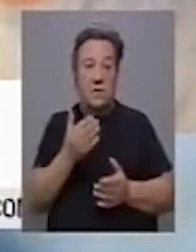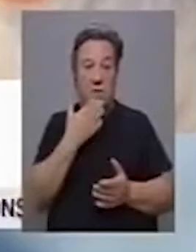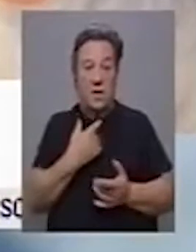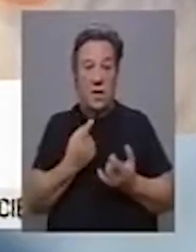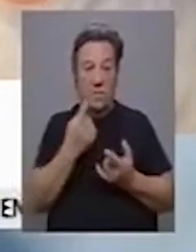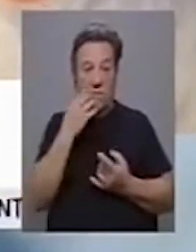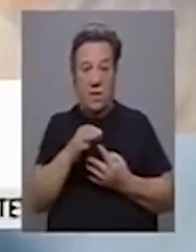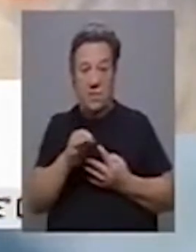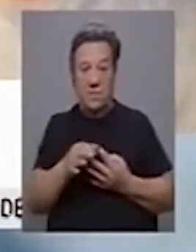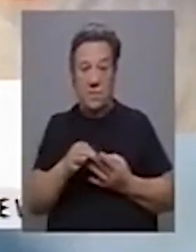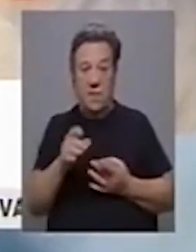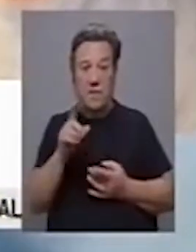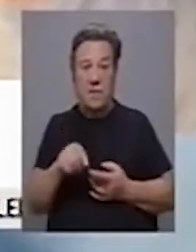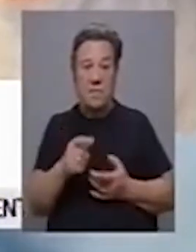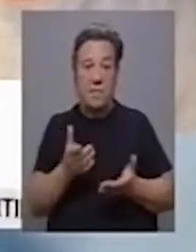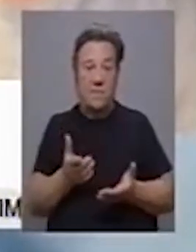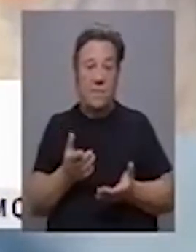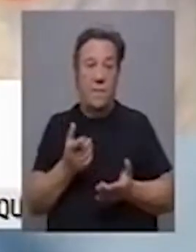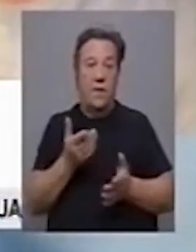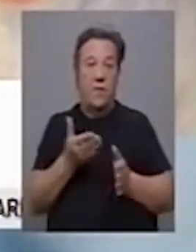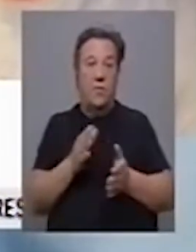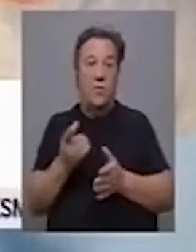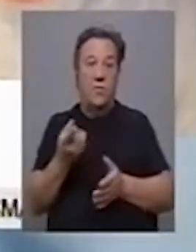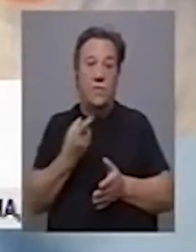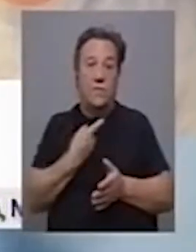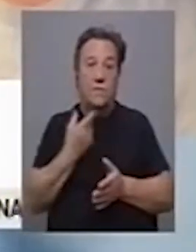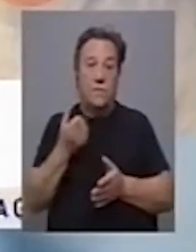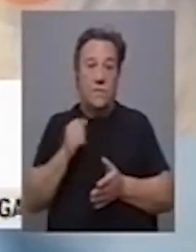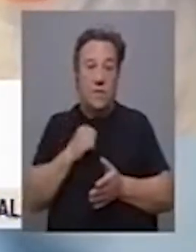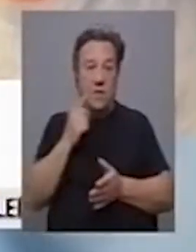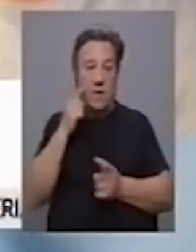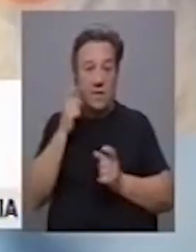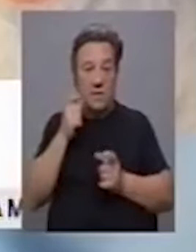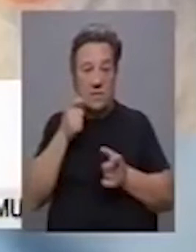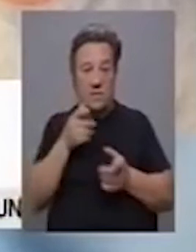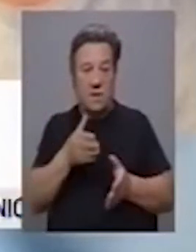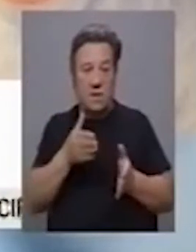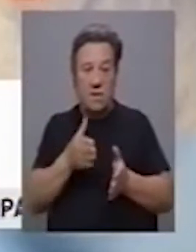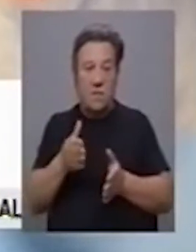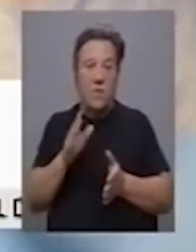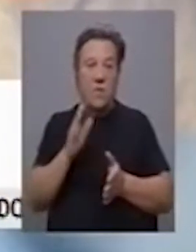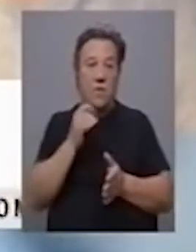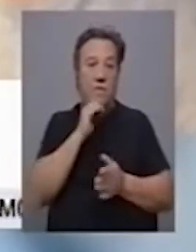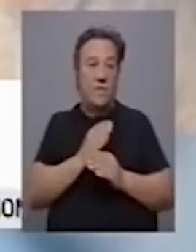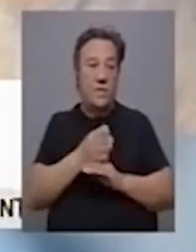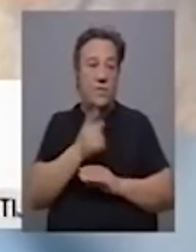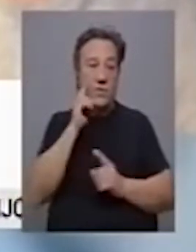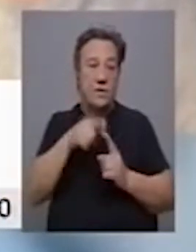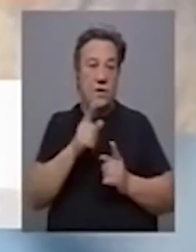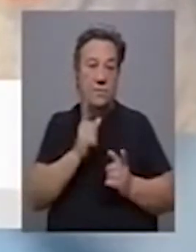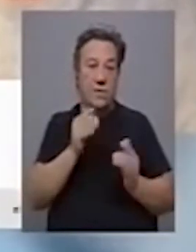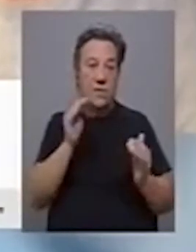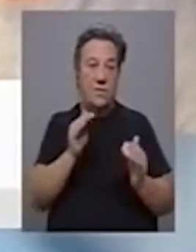algumas pistas também para onde é que nós devemos direcionar a nossa atenção e onde é que nós devemos atuar no sentido de